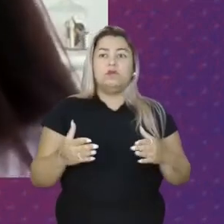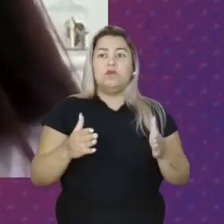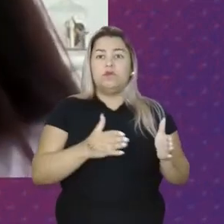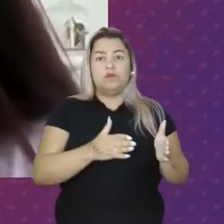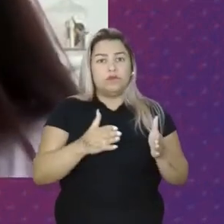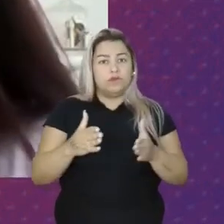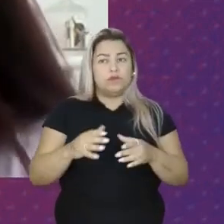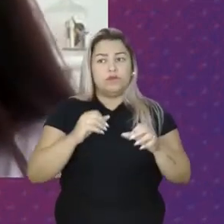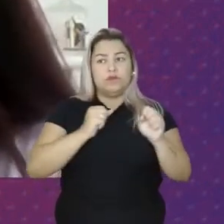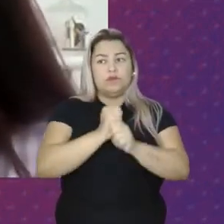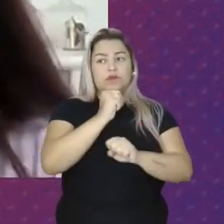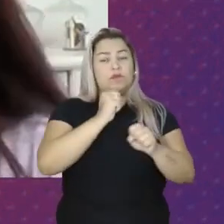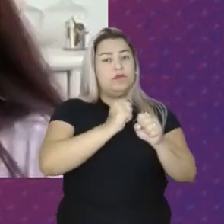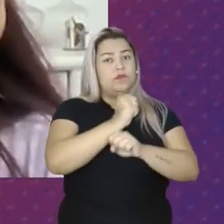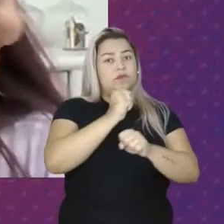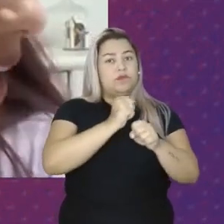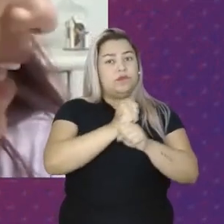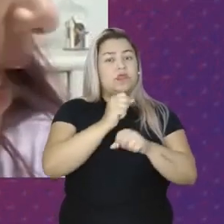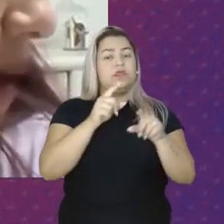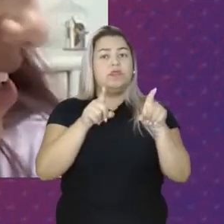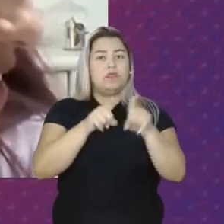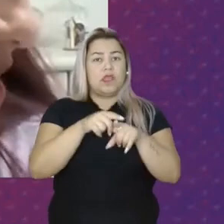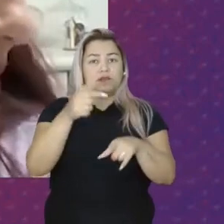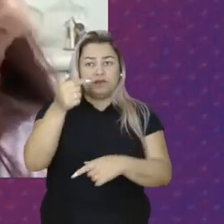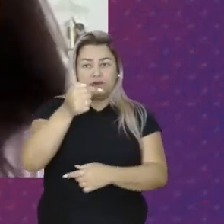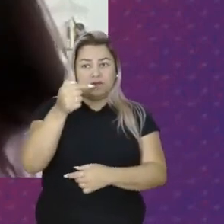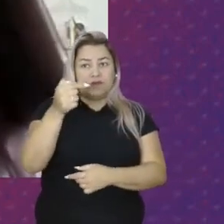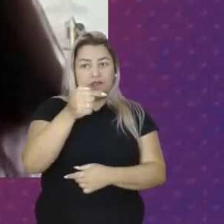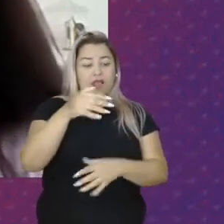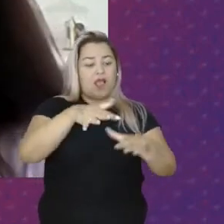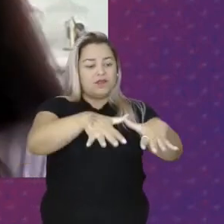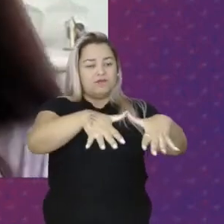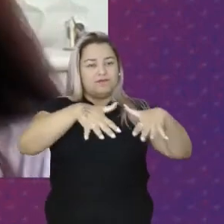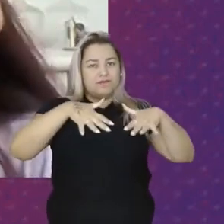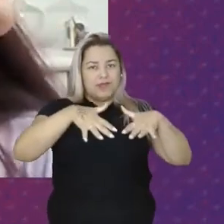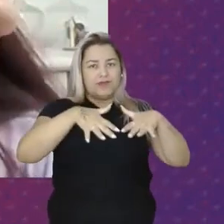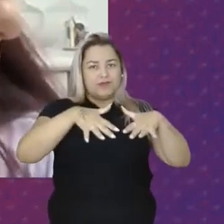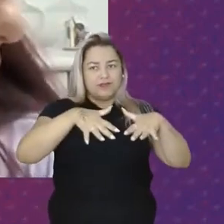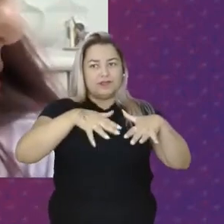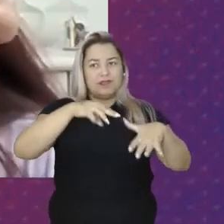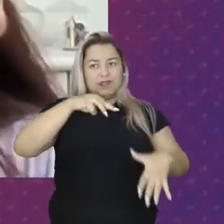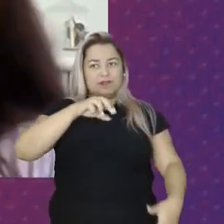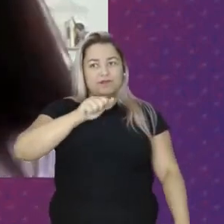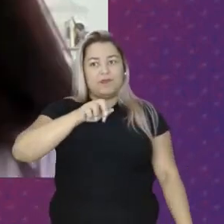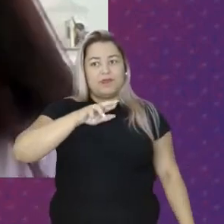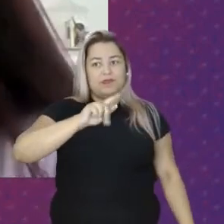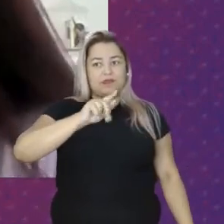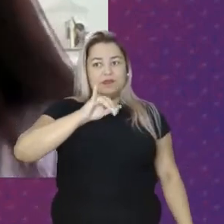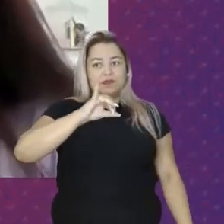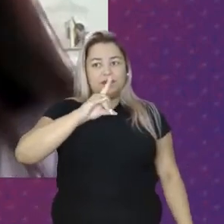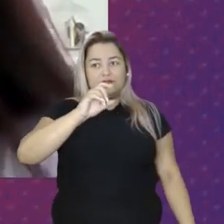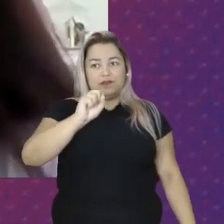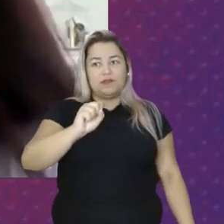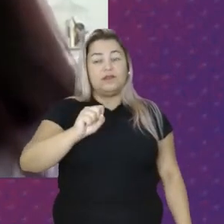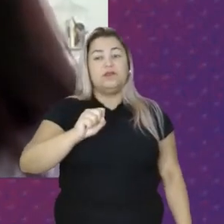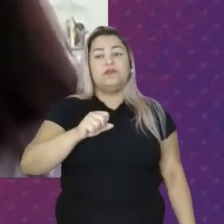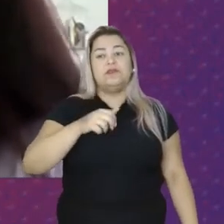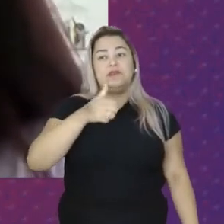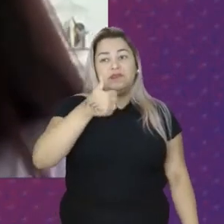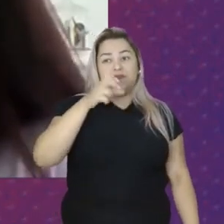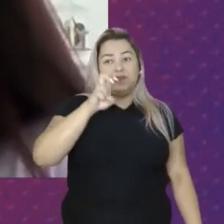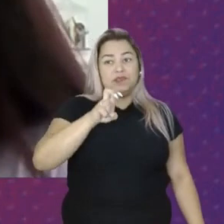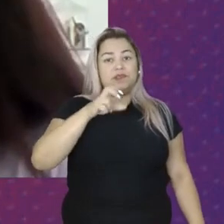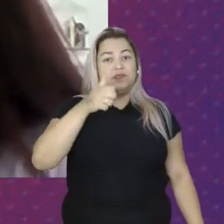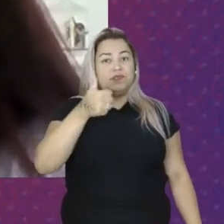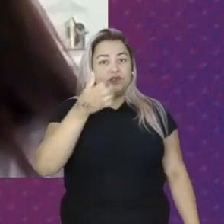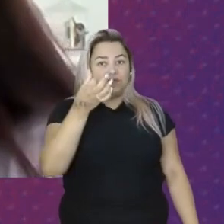construção Da sétima Edição Da Marcha Das Margaridas Que vai acontecer Nos dias 15 e 16